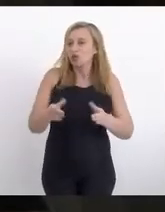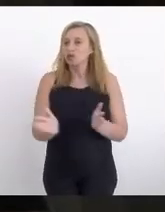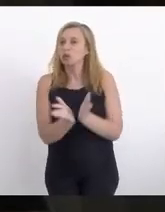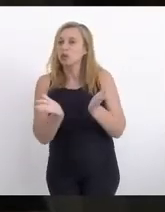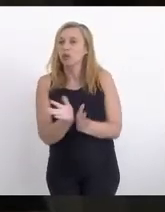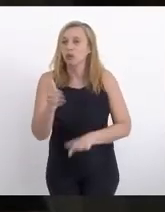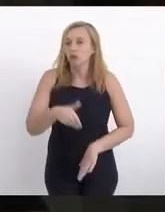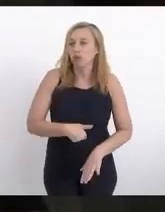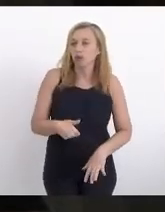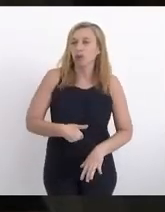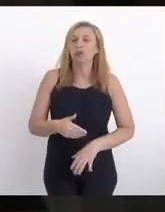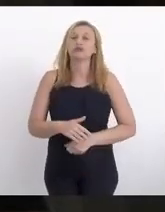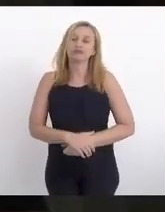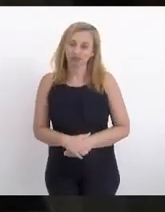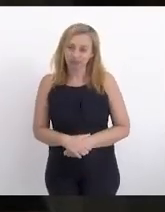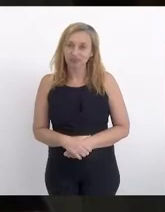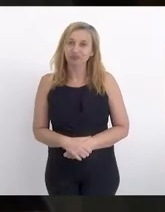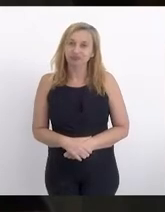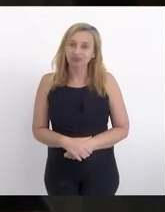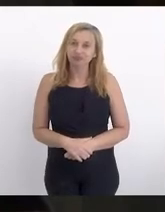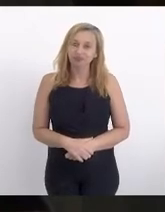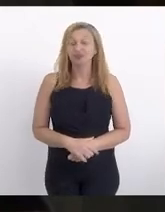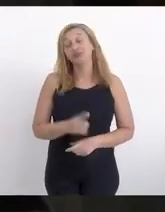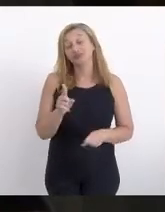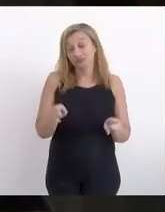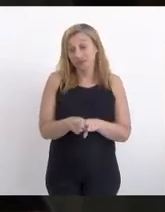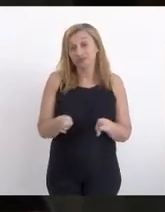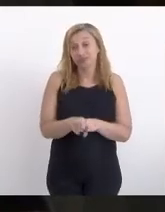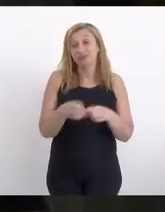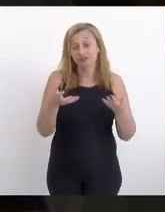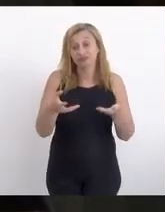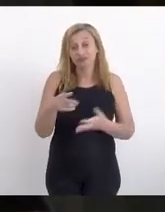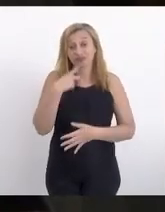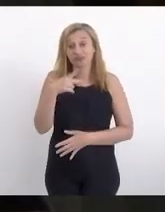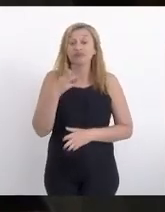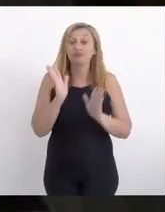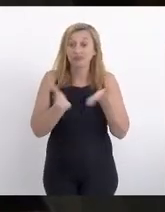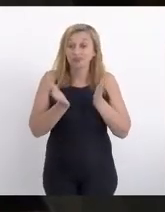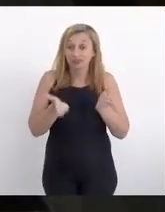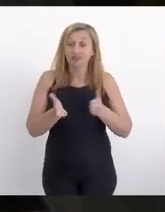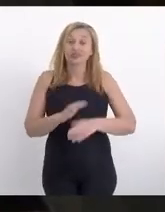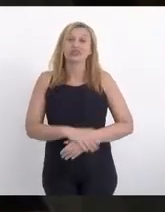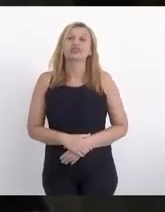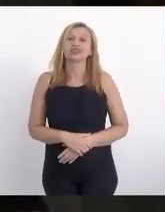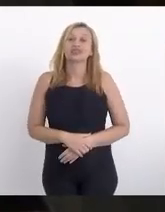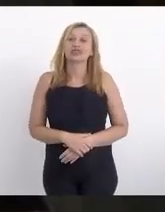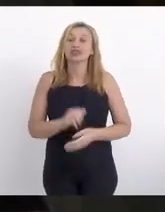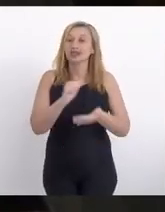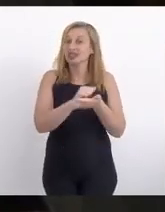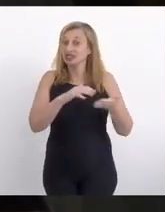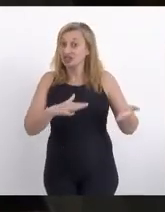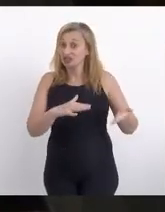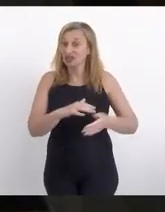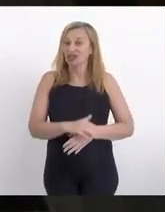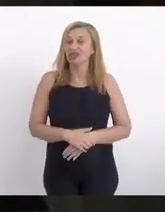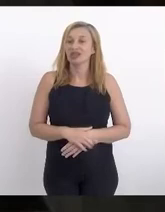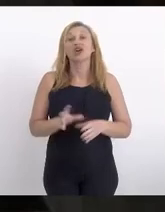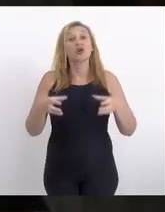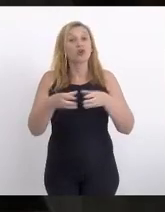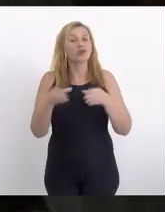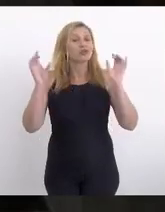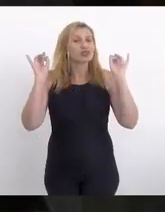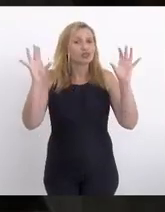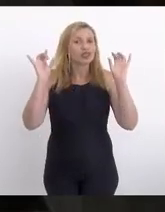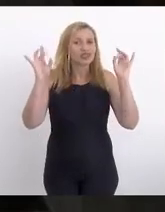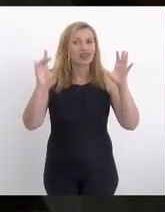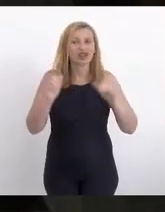e à miséria e à fome, e, ao mesmo tempo, eu quero destacar que hoje, durante as atividades dessa comissão especial,